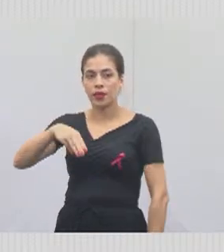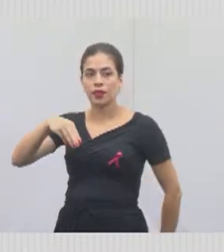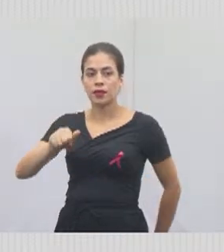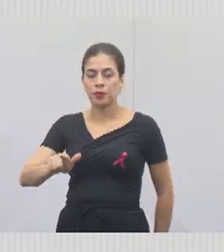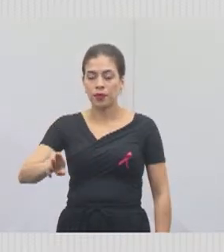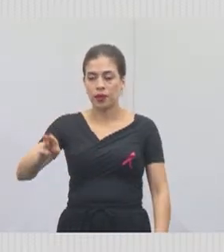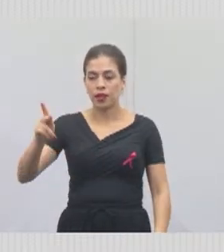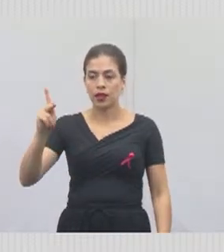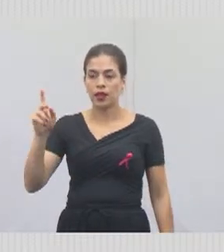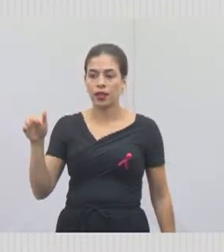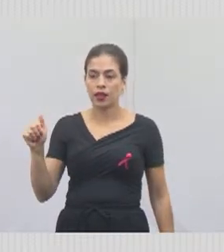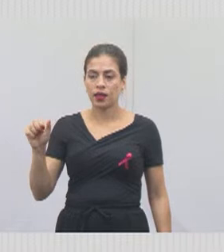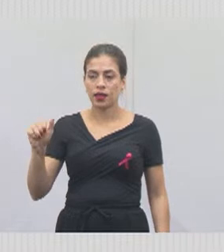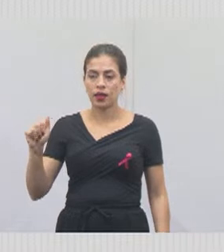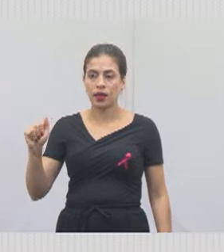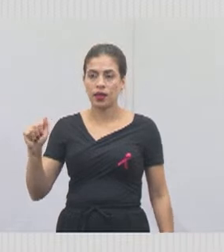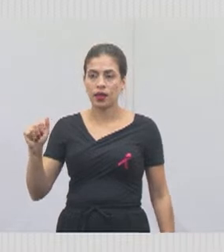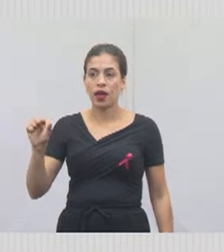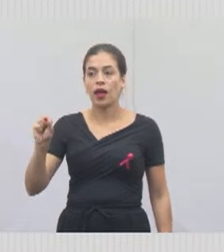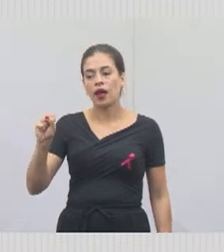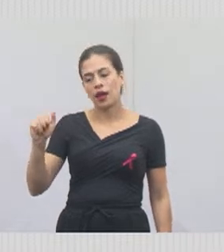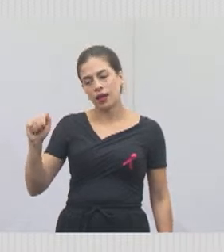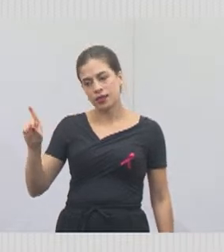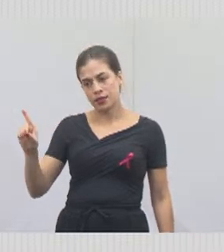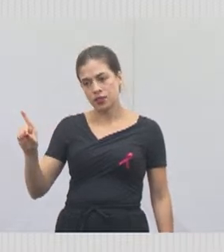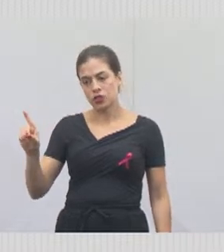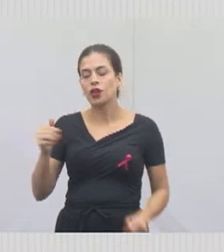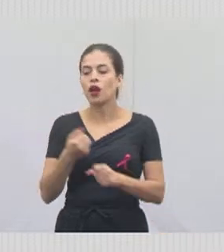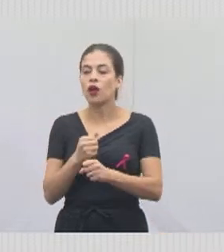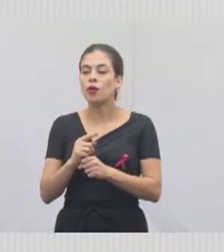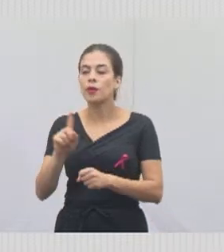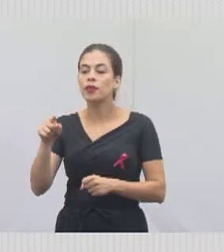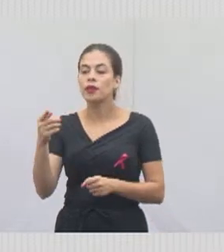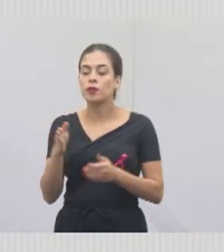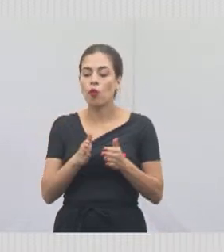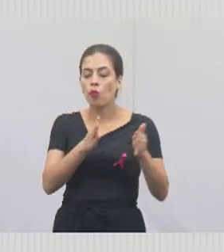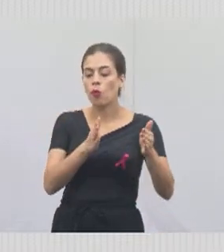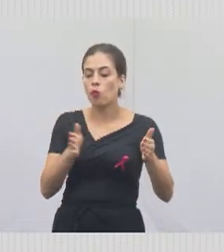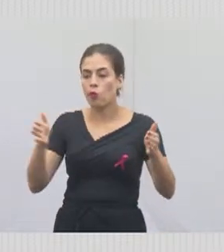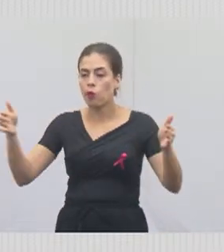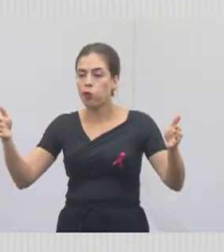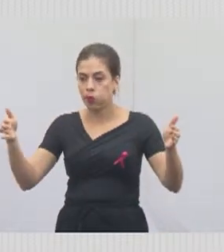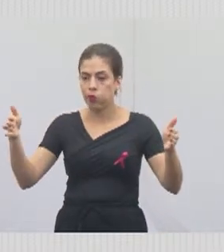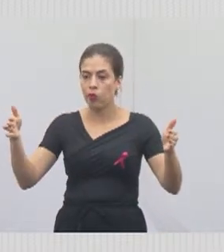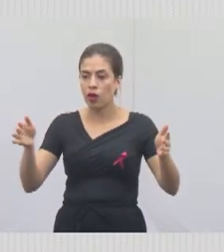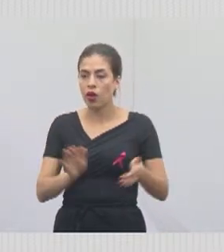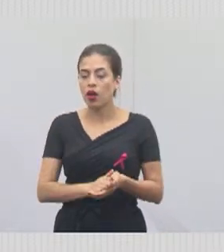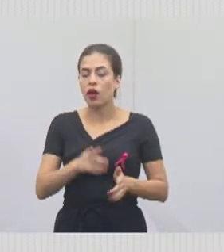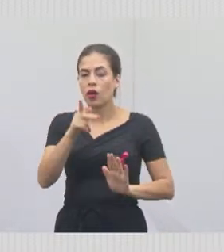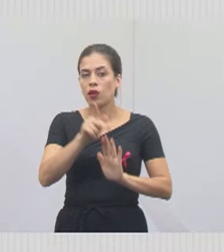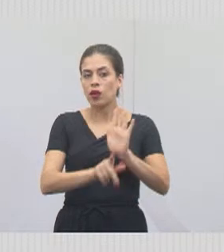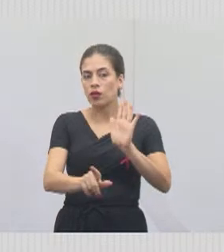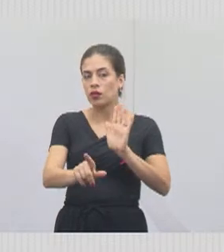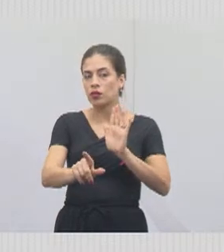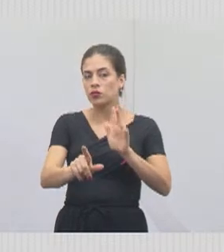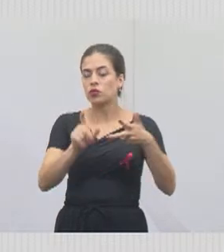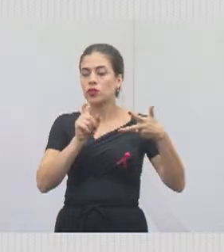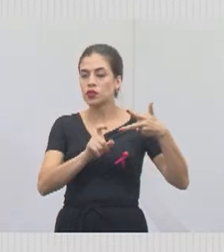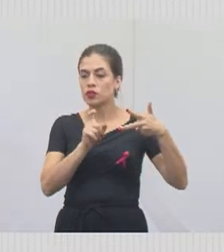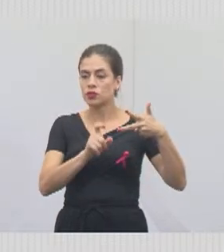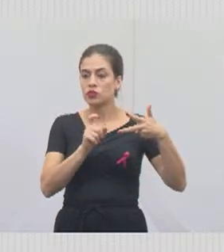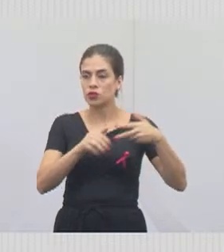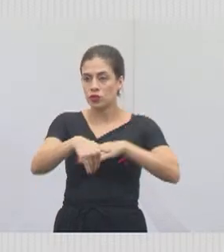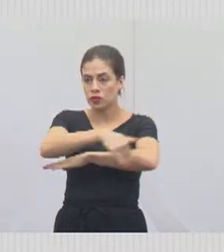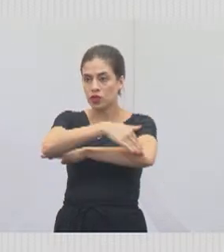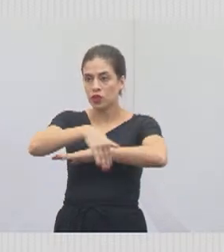que, além da obra, depois, posteriormente, será duplicada. O projeto executivo da Rua Padre